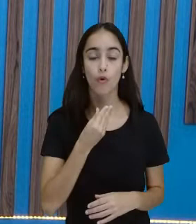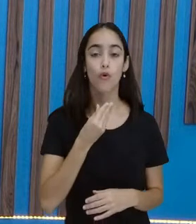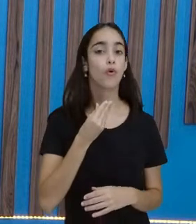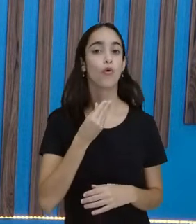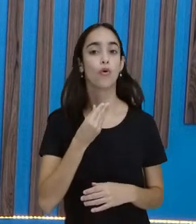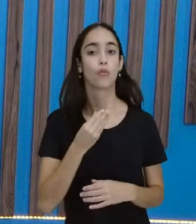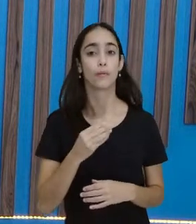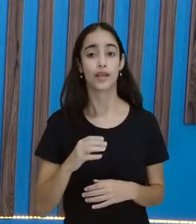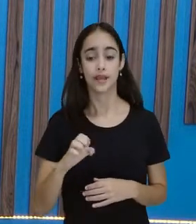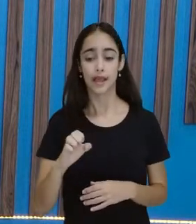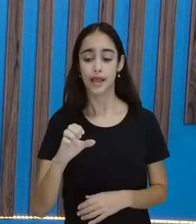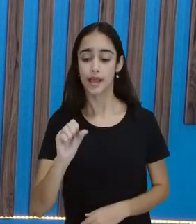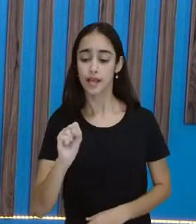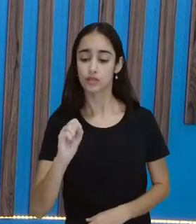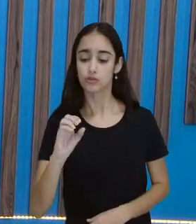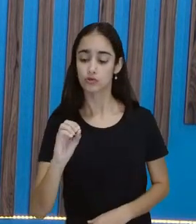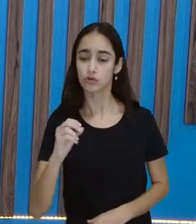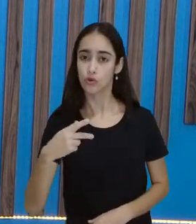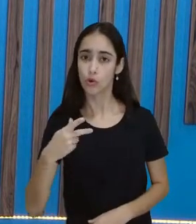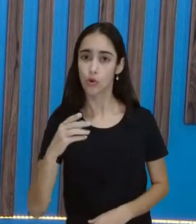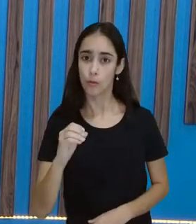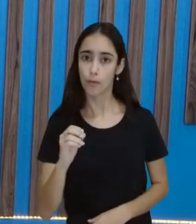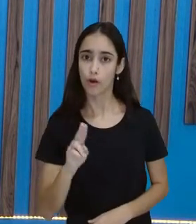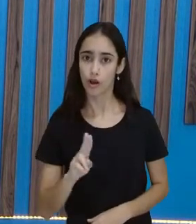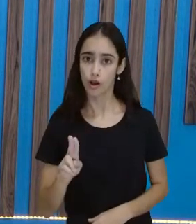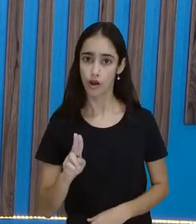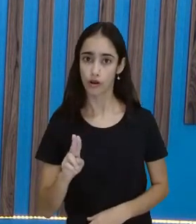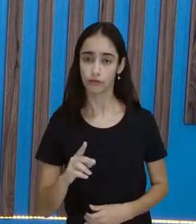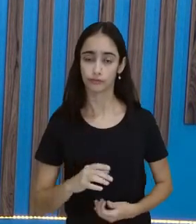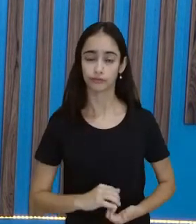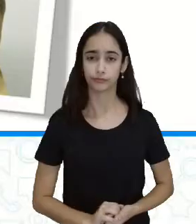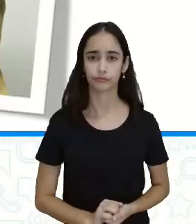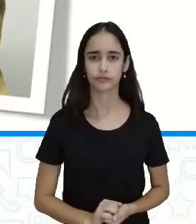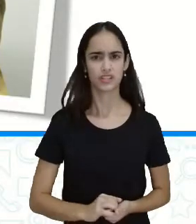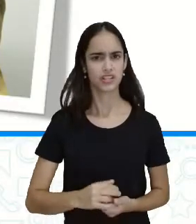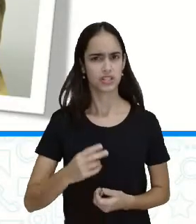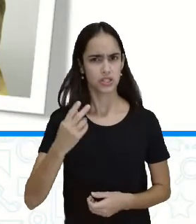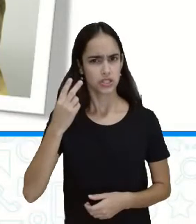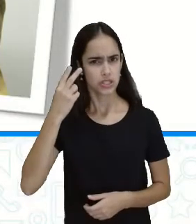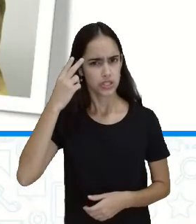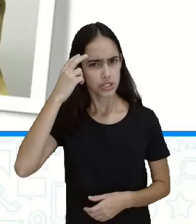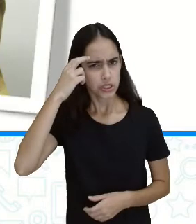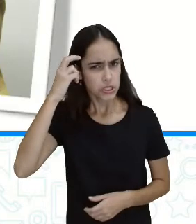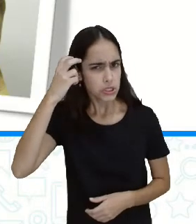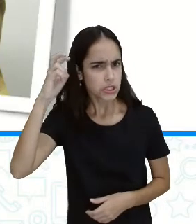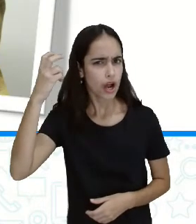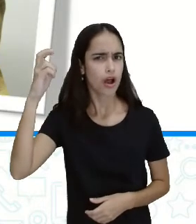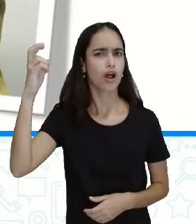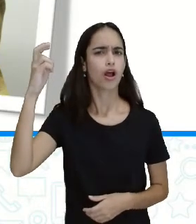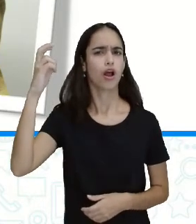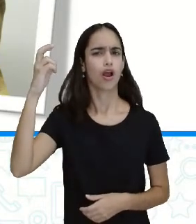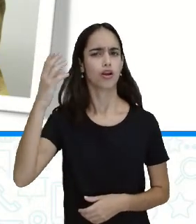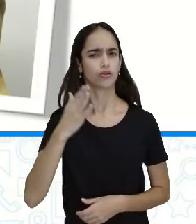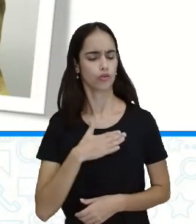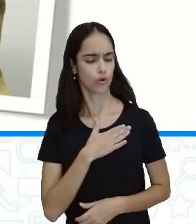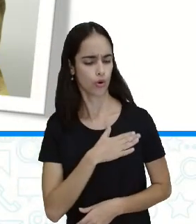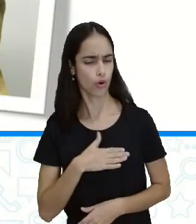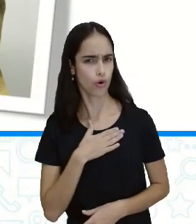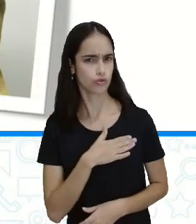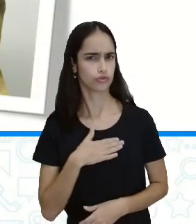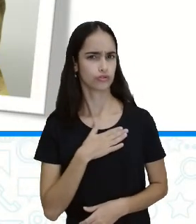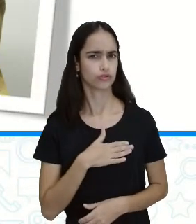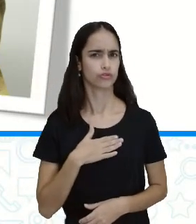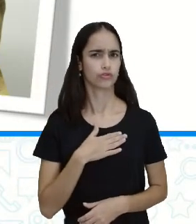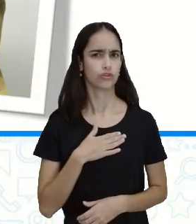Esopo era um escravo muito sábio e ele gostava muito de dar